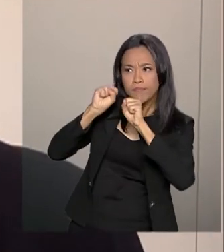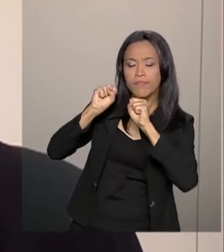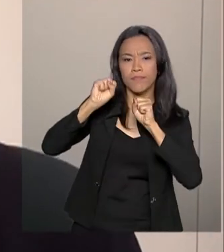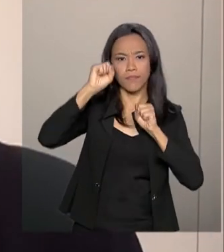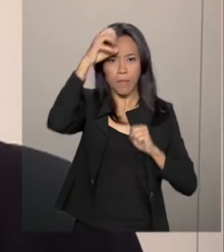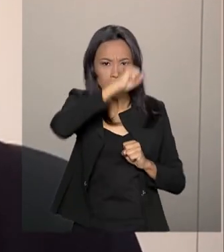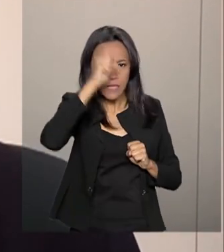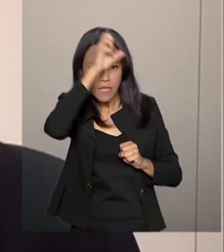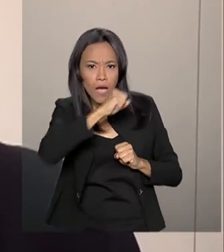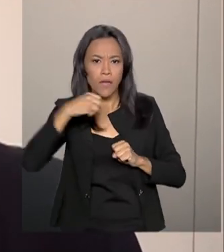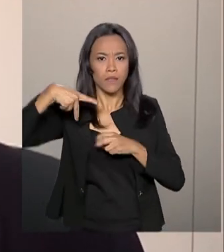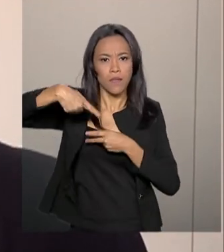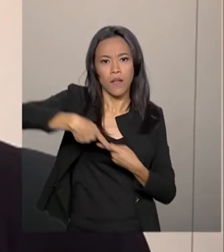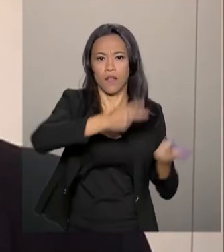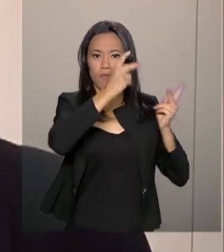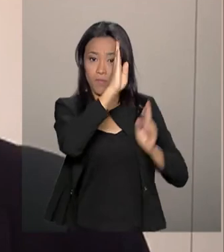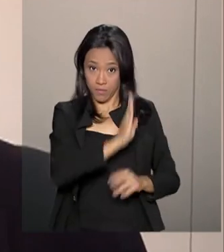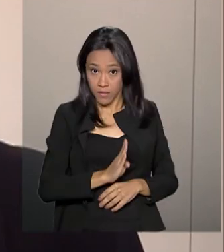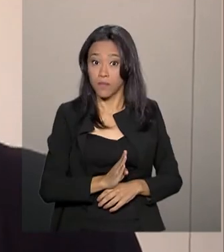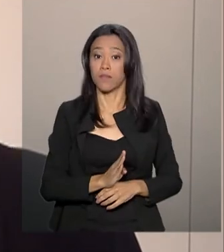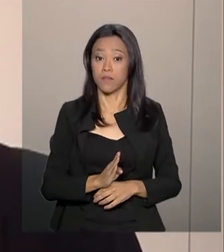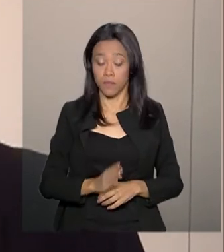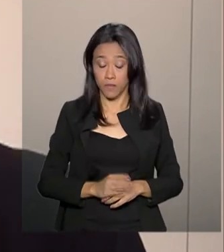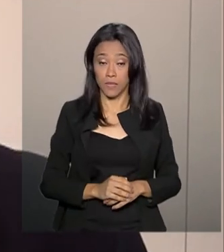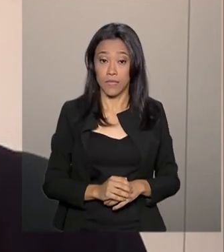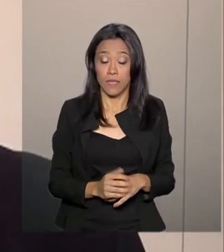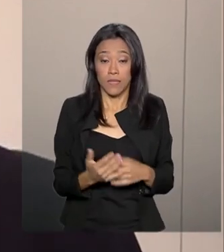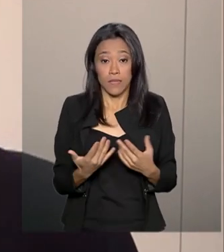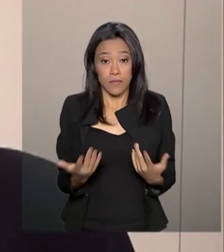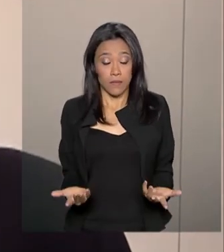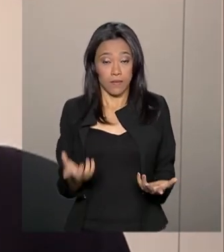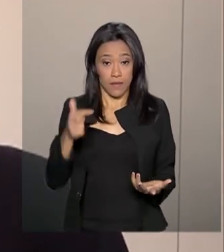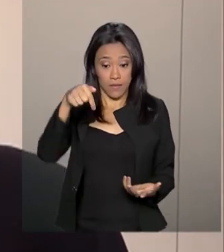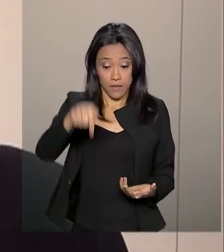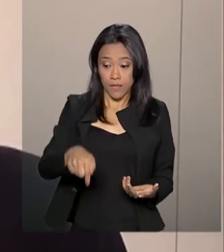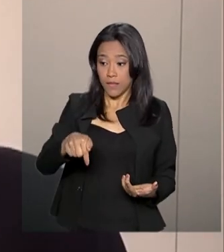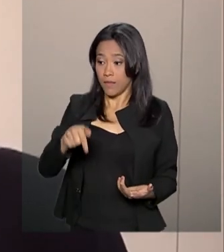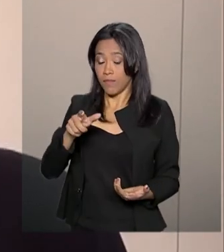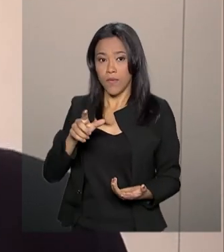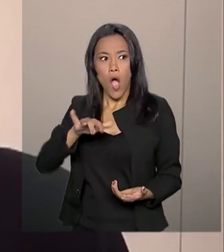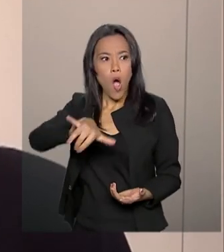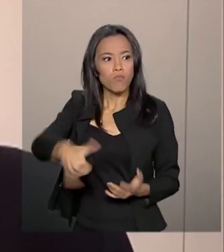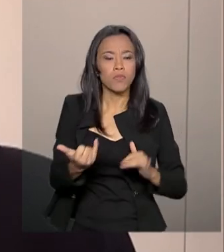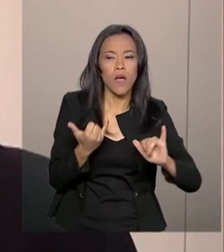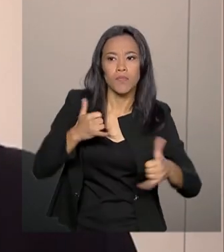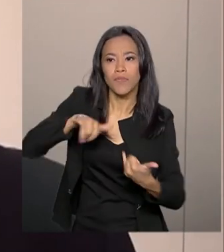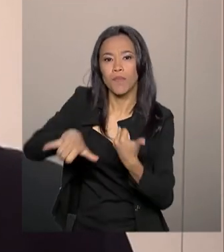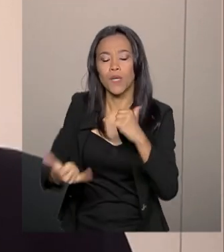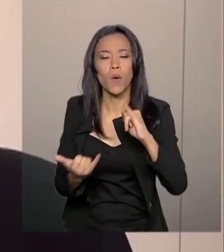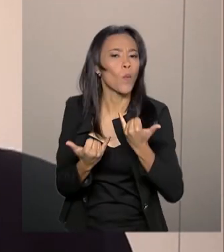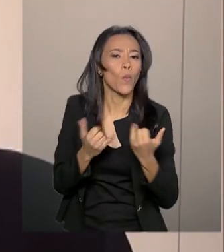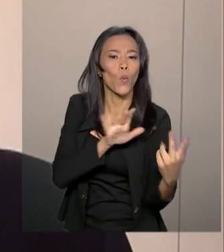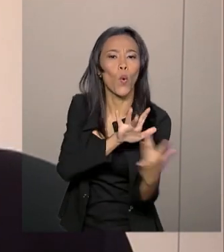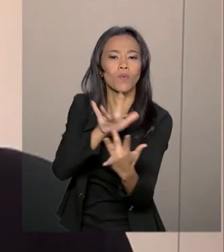contatos também para o Brasil. E aqui é uma oportunidade tanto de contatos de alta tecnologia.